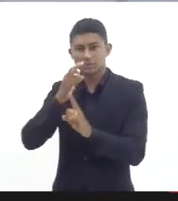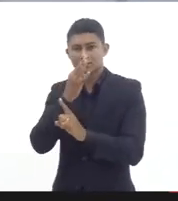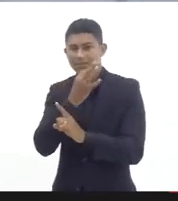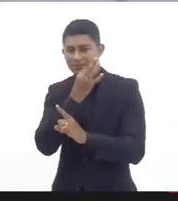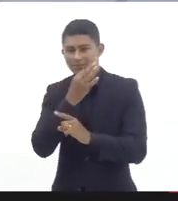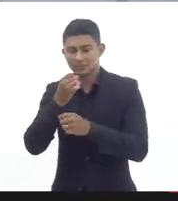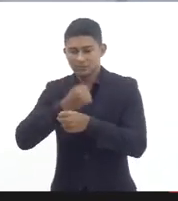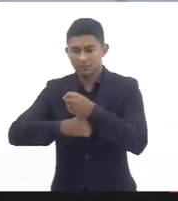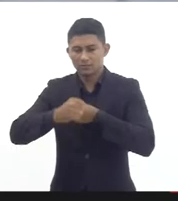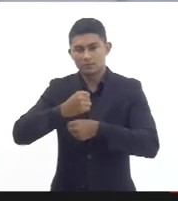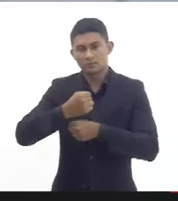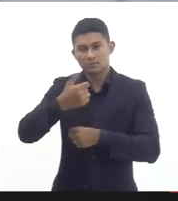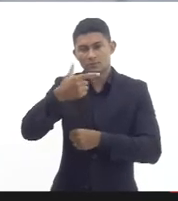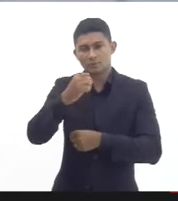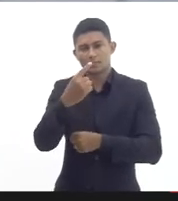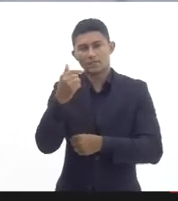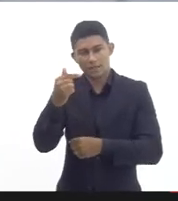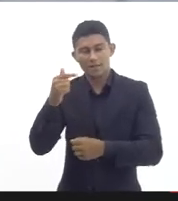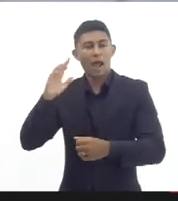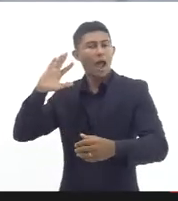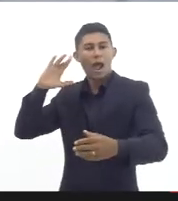quantitativo de 7.806